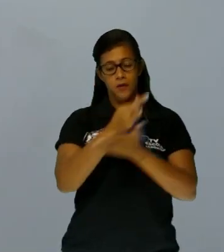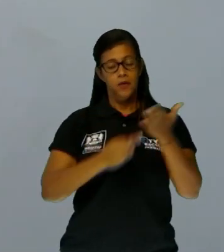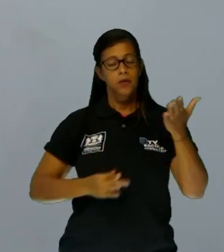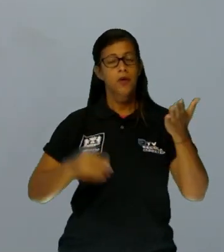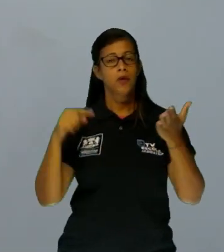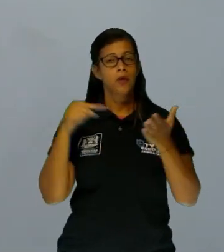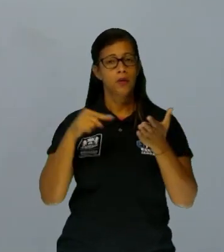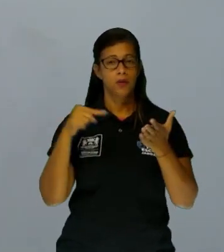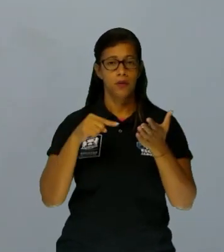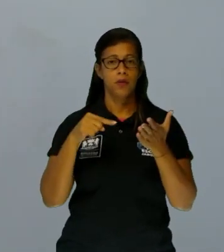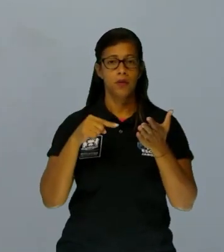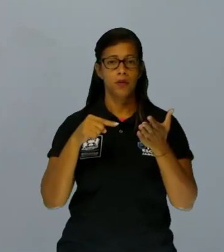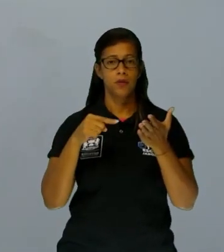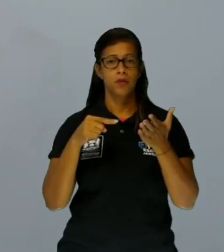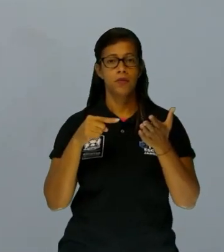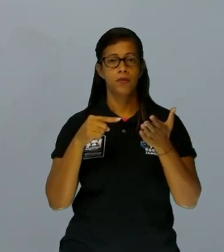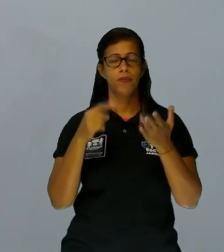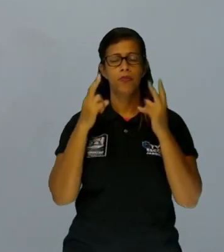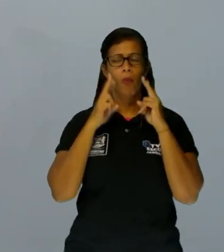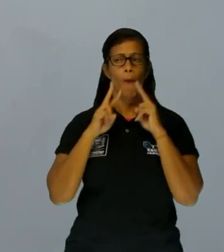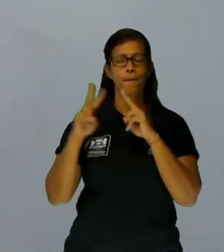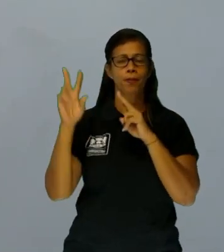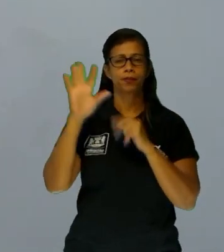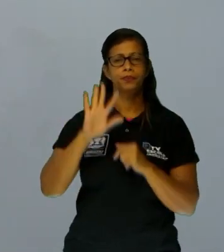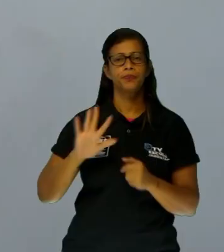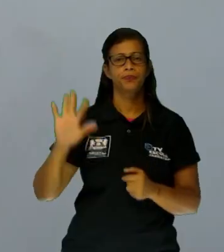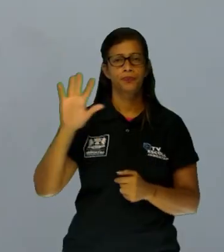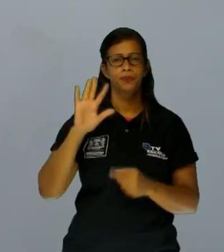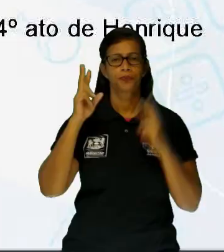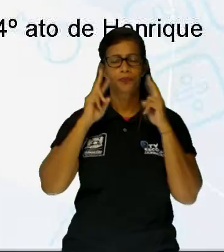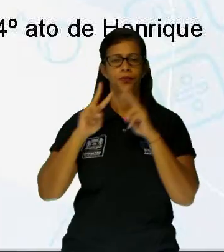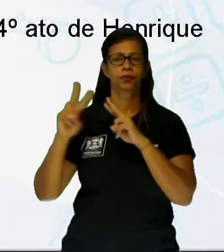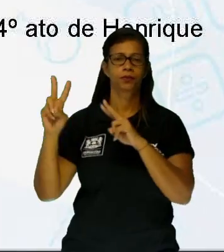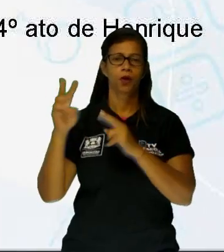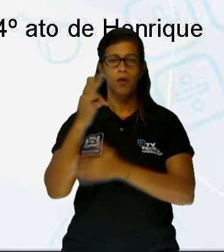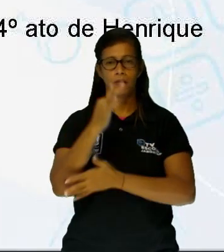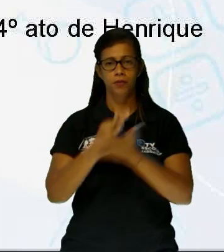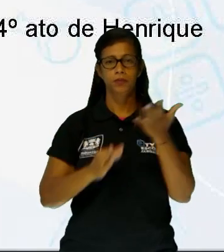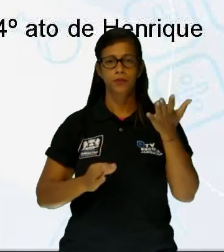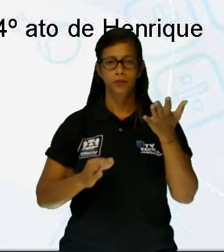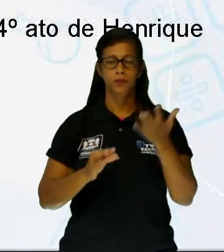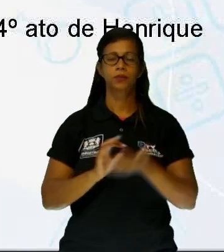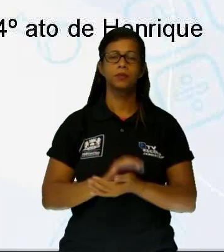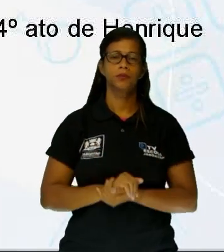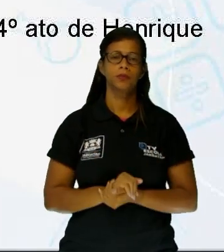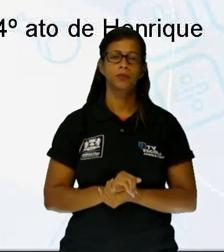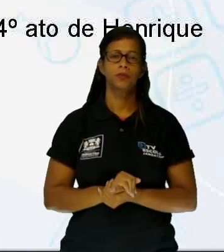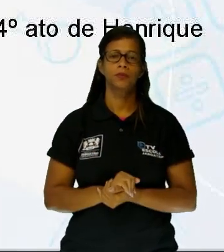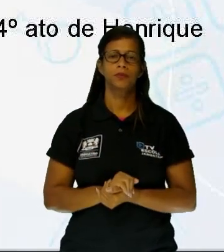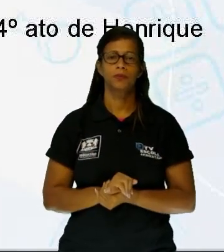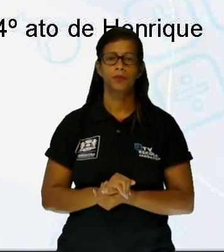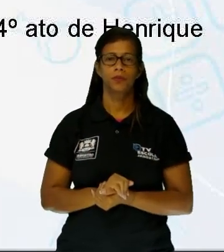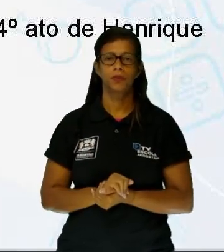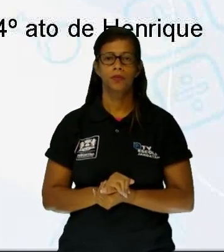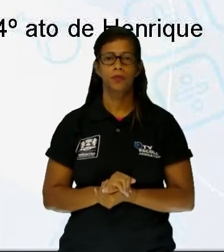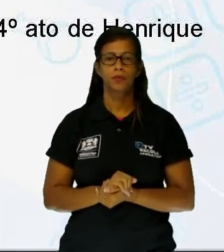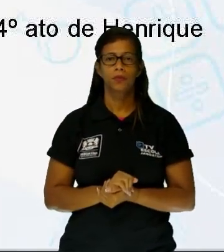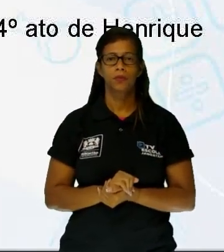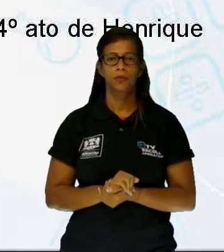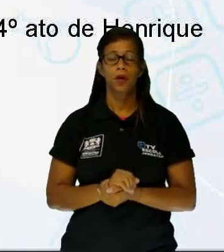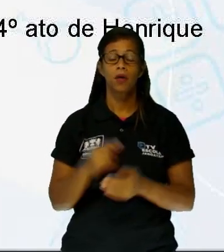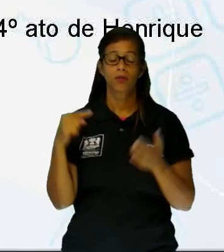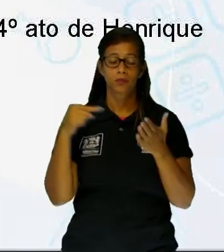Vamos voltar só um pedacinho aqui para a gente lembrar qual é título. O título é O Resto é Silêncio. Então, este